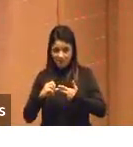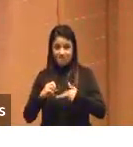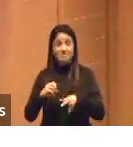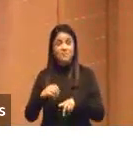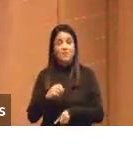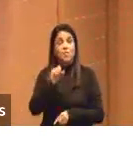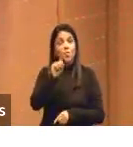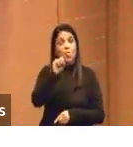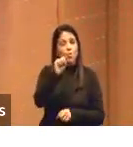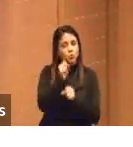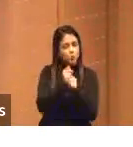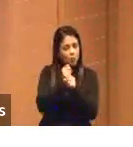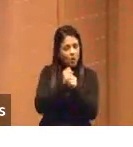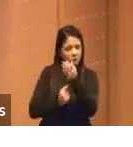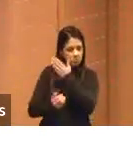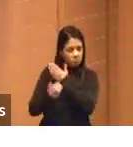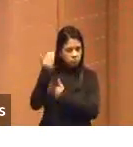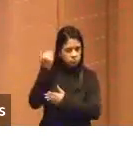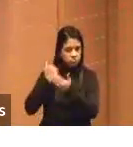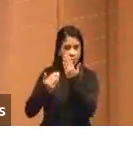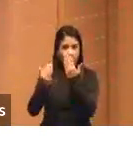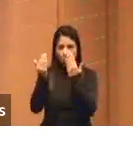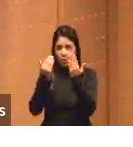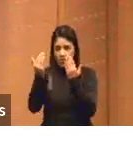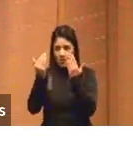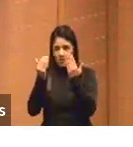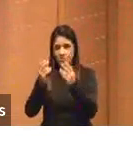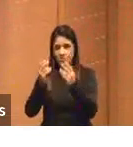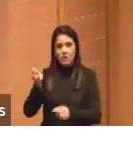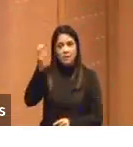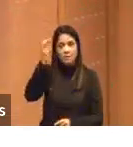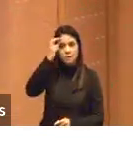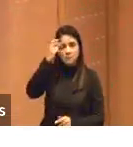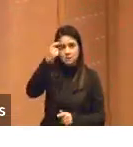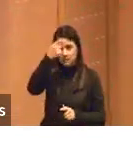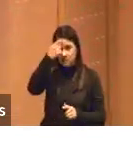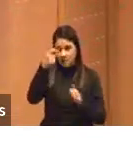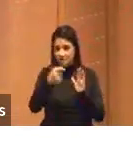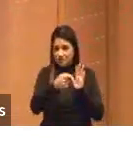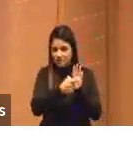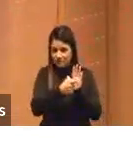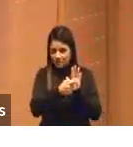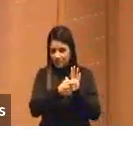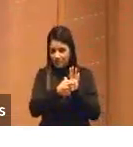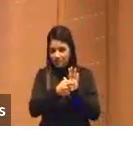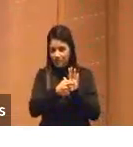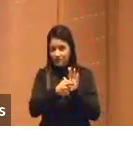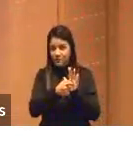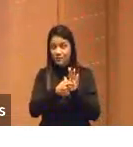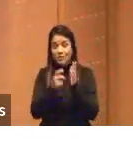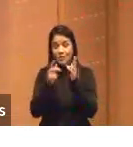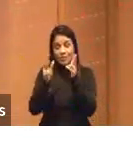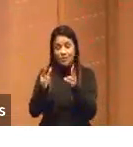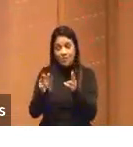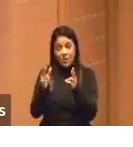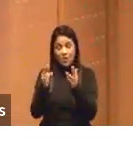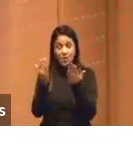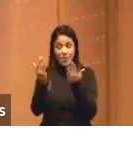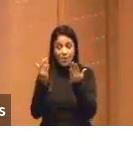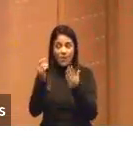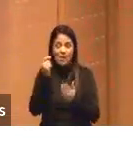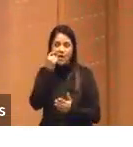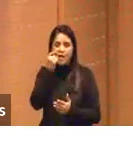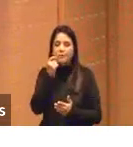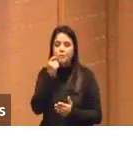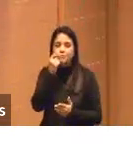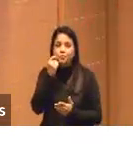Apenas oito anos atrás, nós estávamos comparando a inteligência artificial com a inteligência de um rato, agora, oito anos depois, fica de um